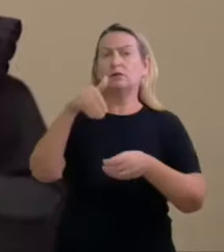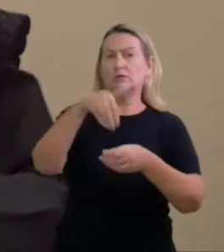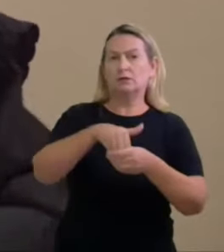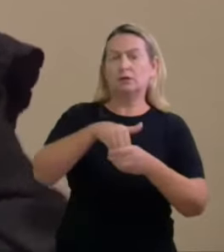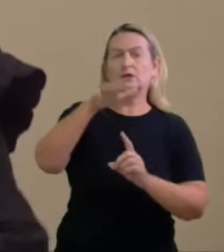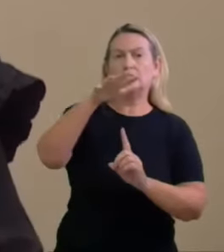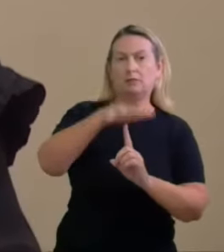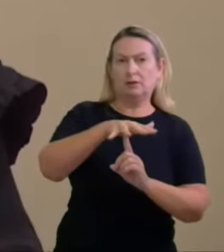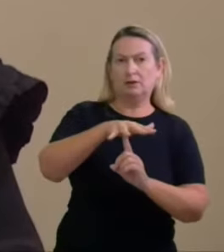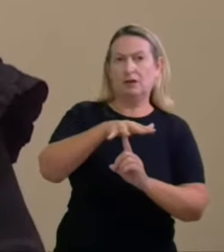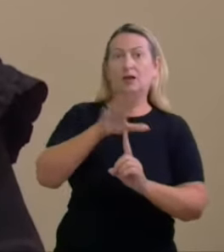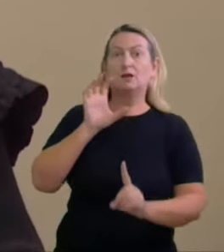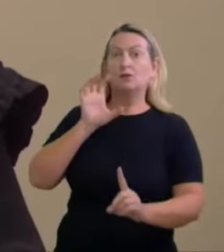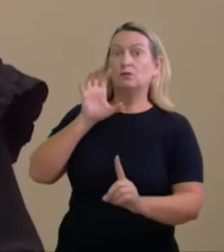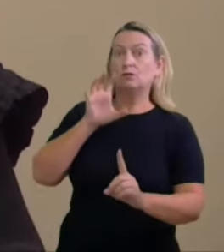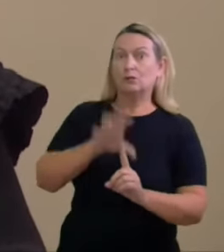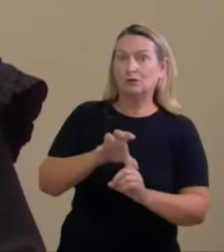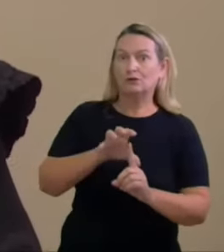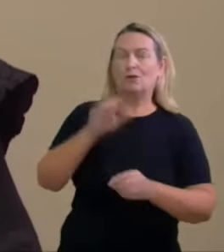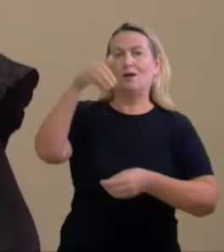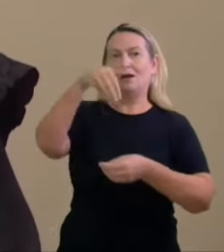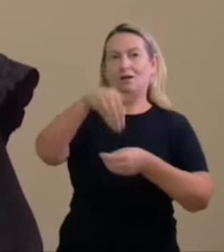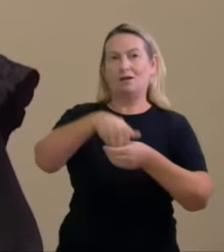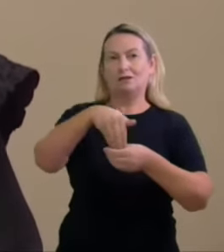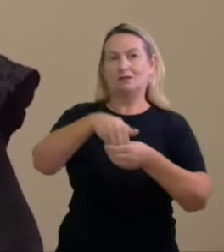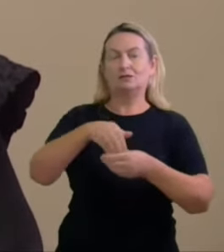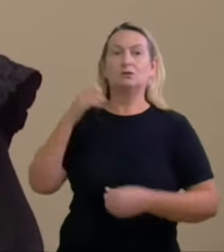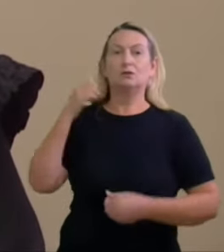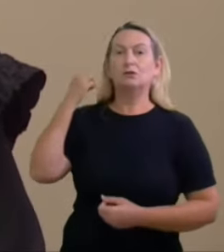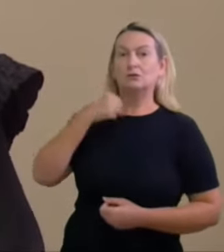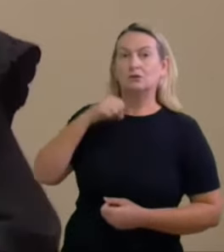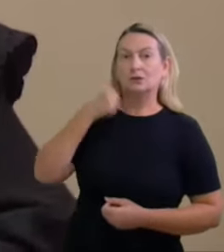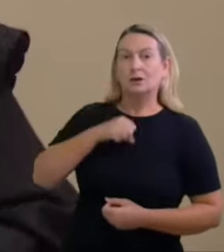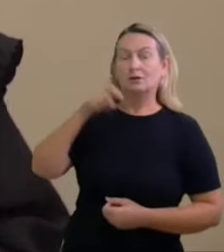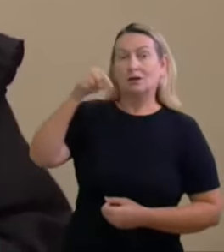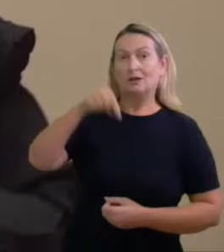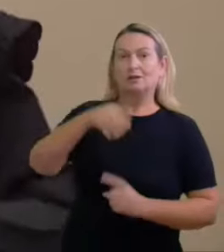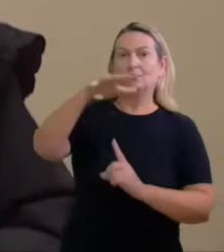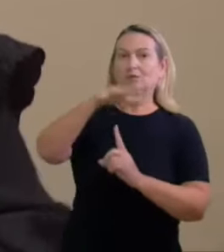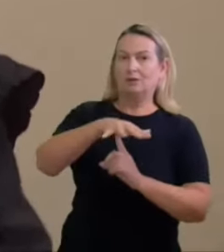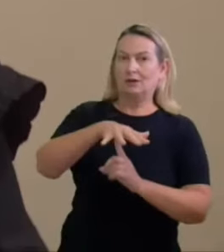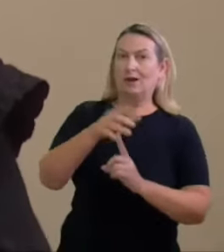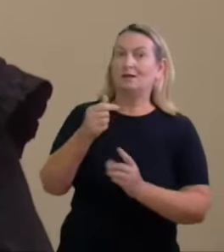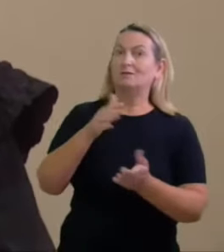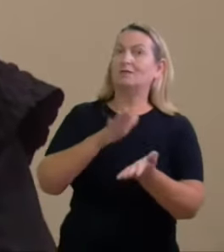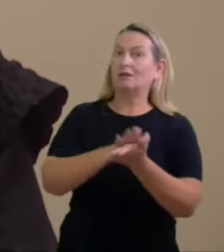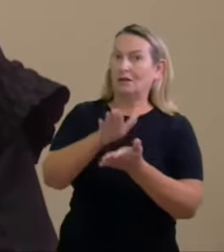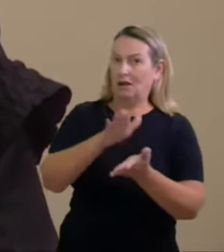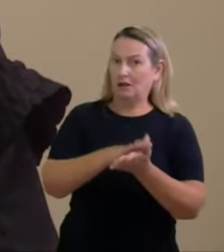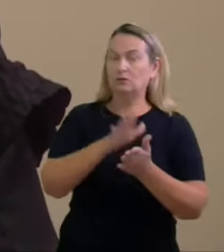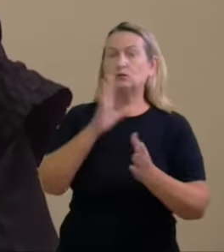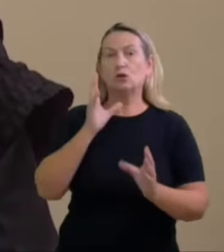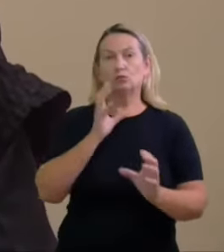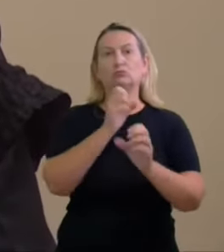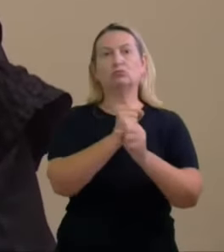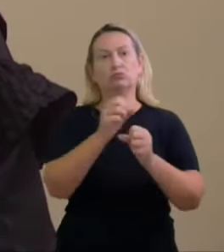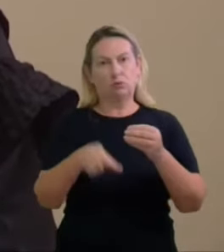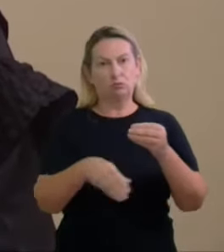aqui a eleição para o Senado no Estado do Paraná e esse gasto eu considerei como